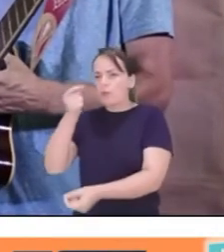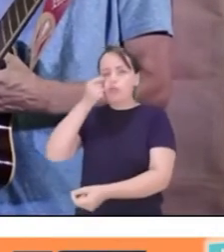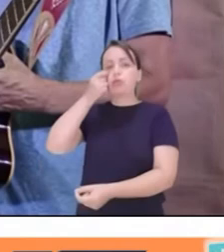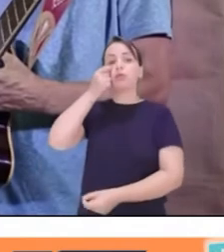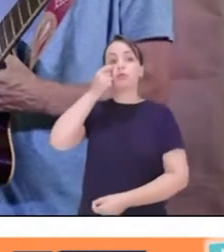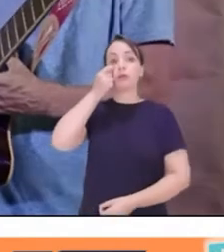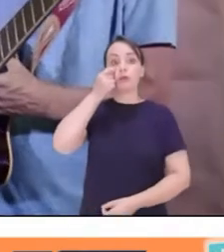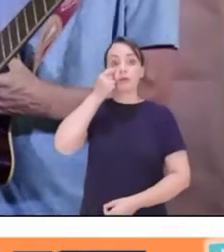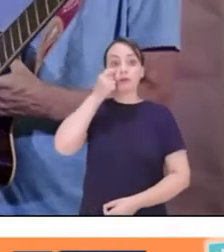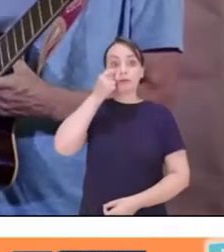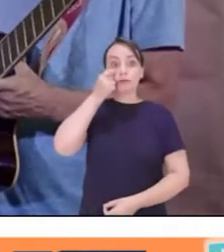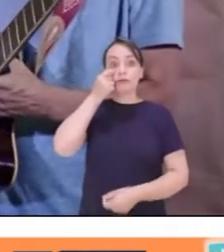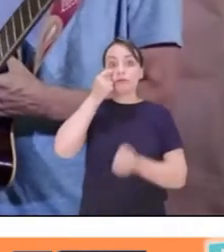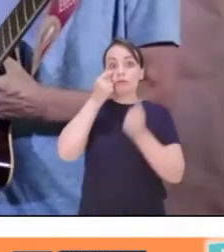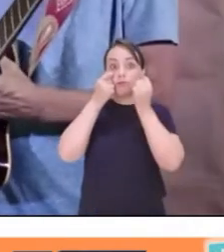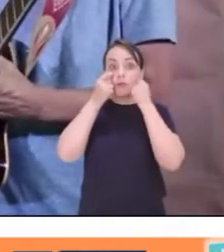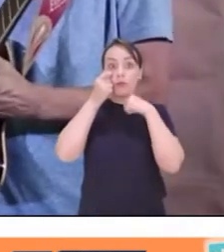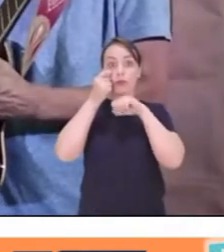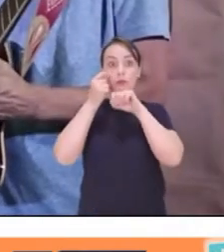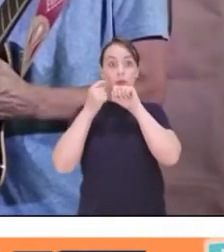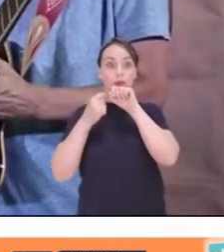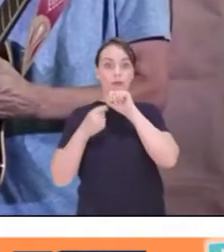olhos da Dona Manuela. Espeito. Ai.